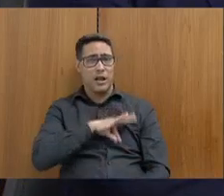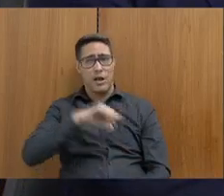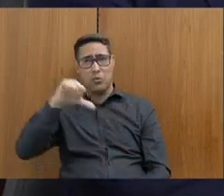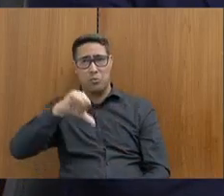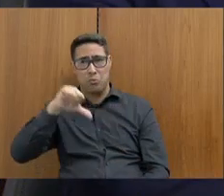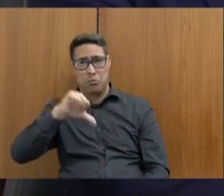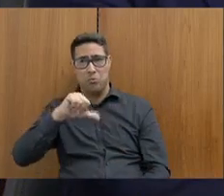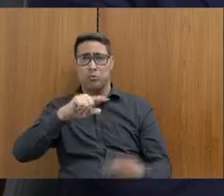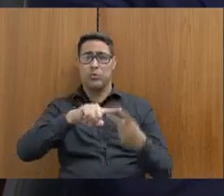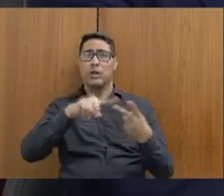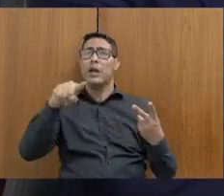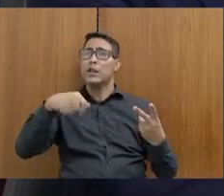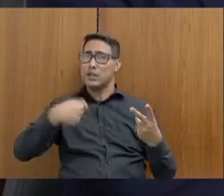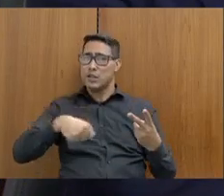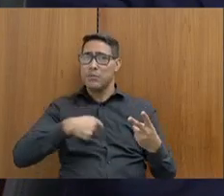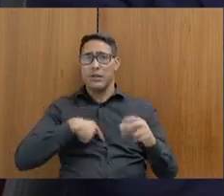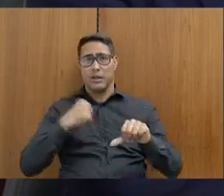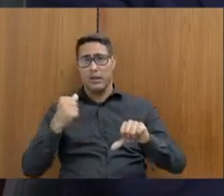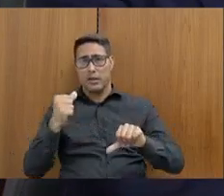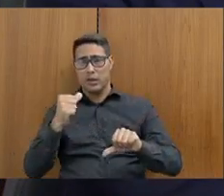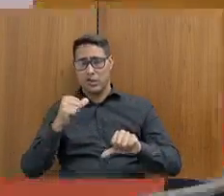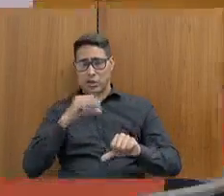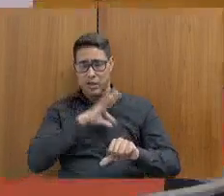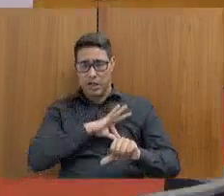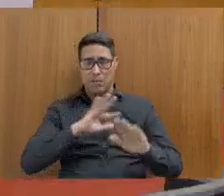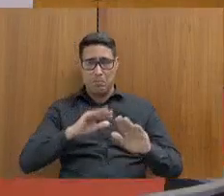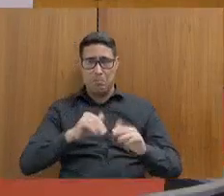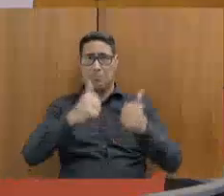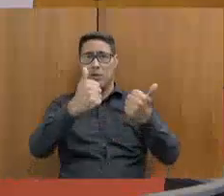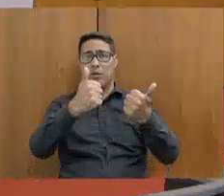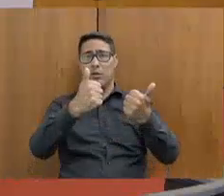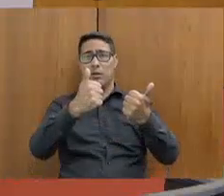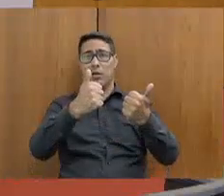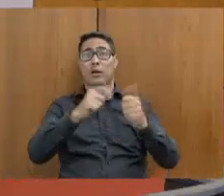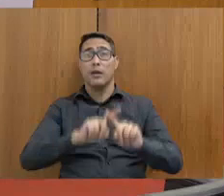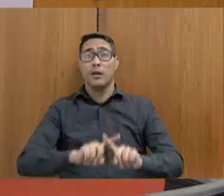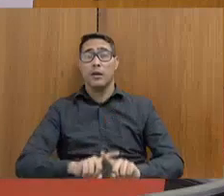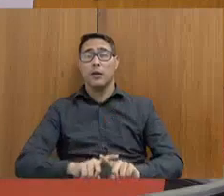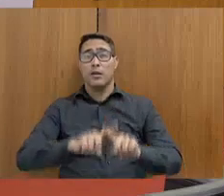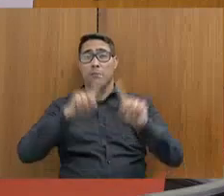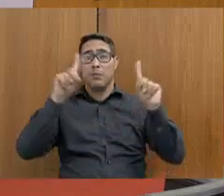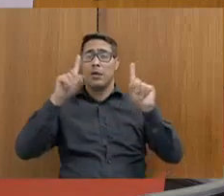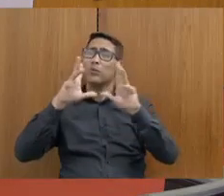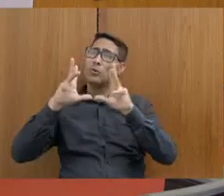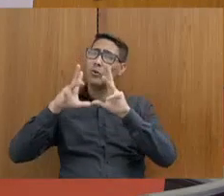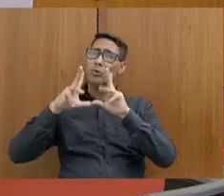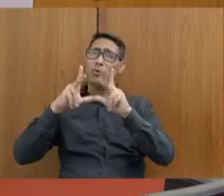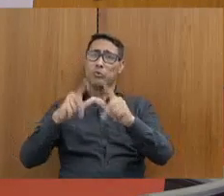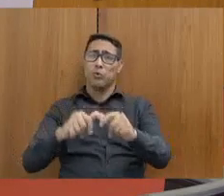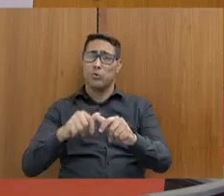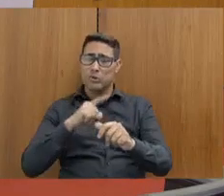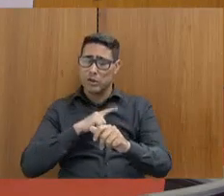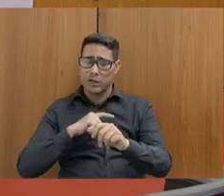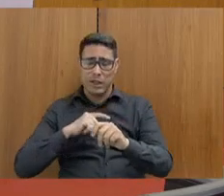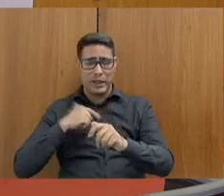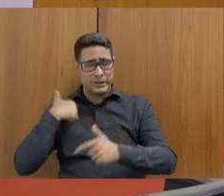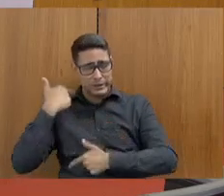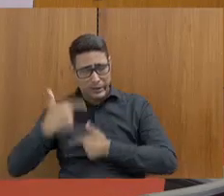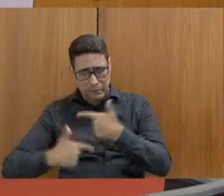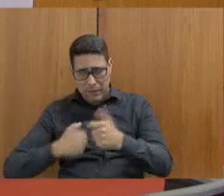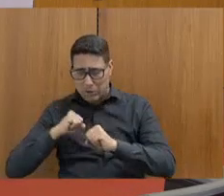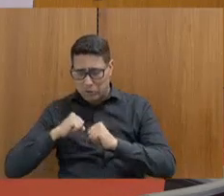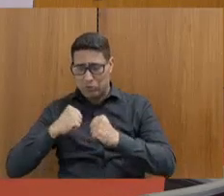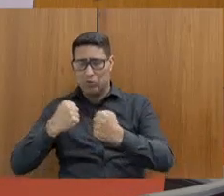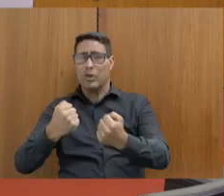estamos precisando dessa nossa recomposição e, mesmo assim, todos se esforçam. Há uma questão de